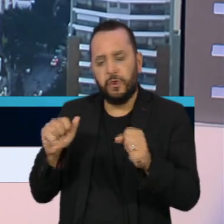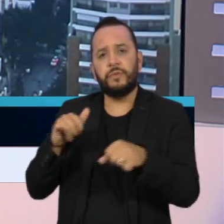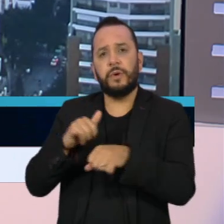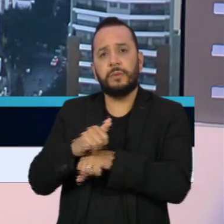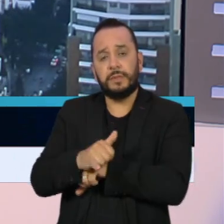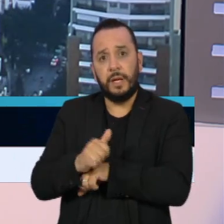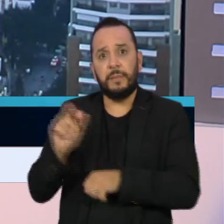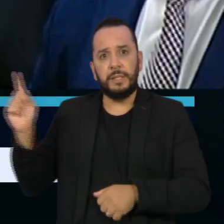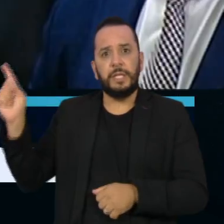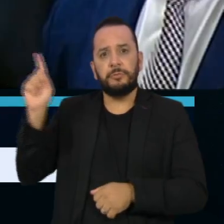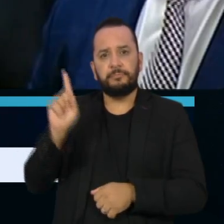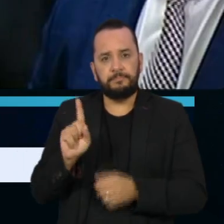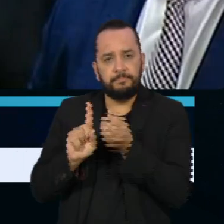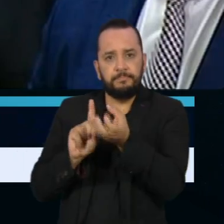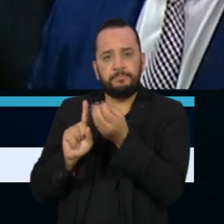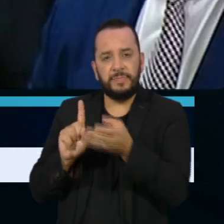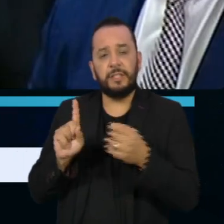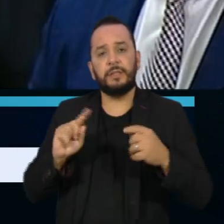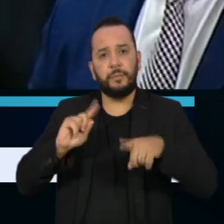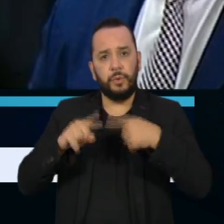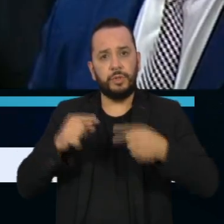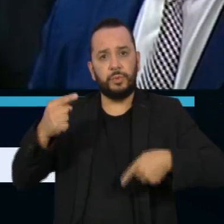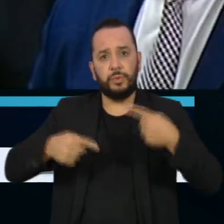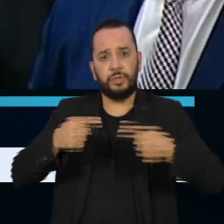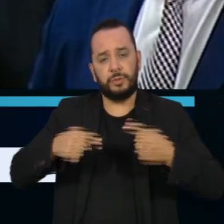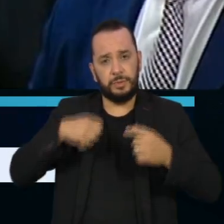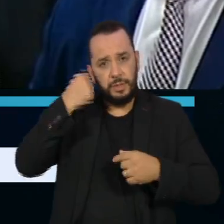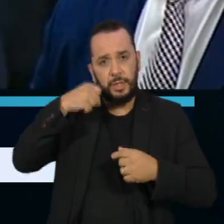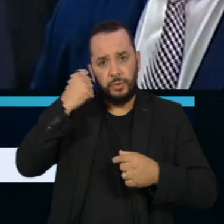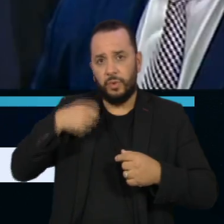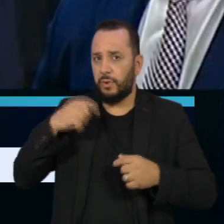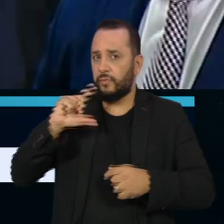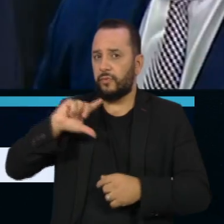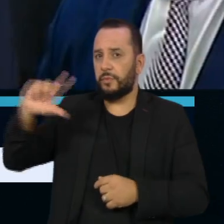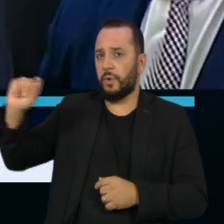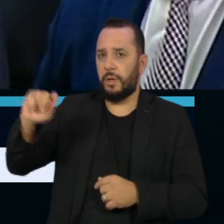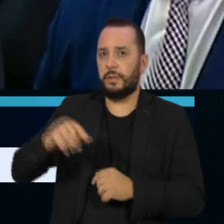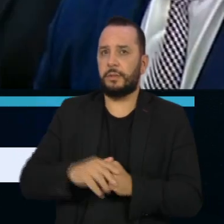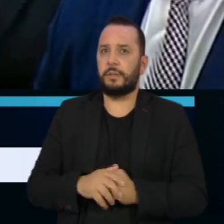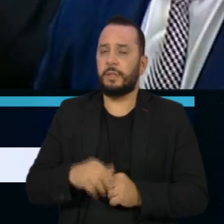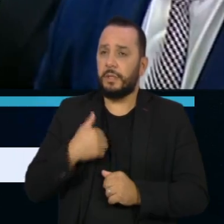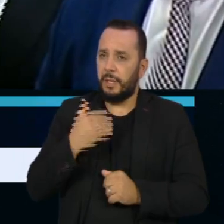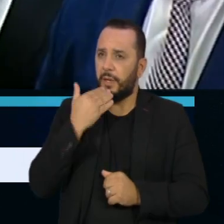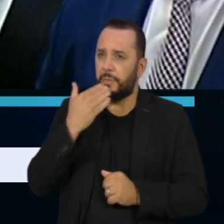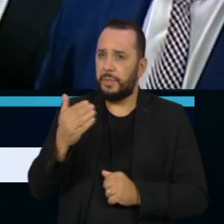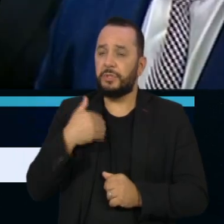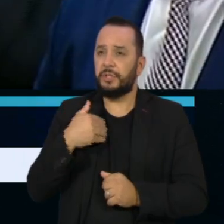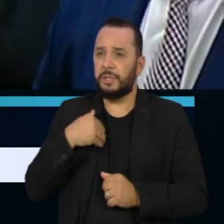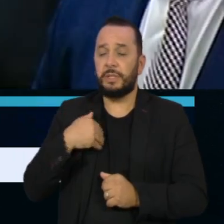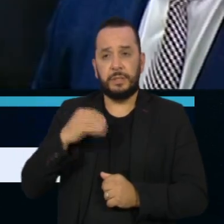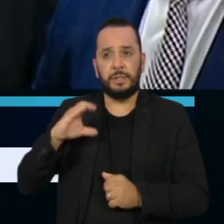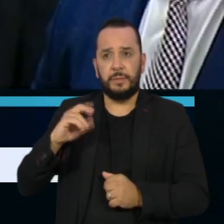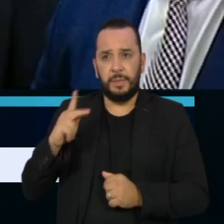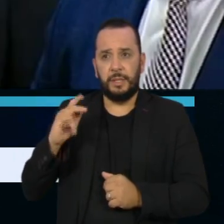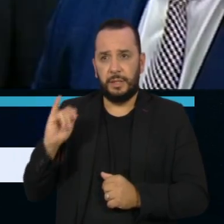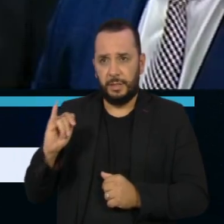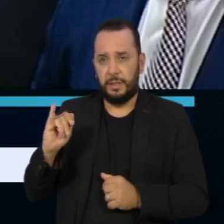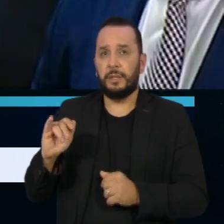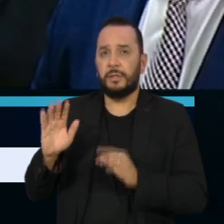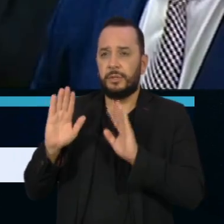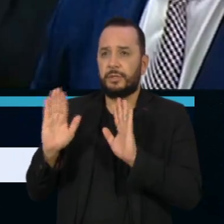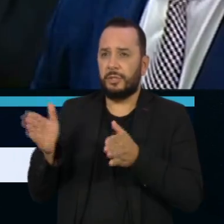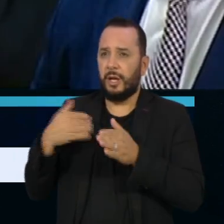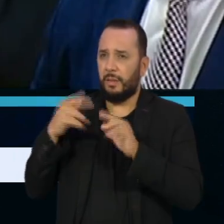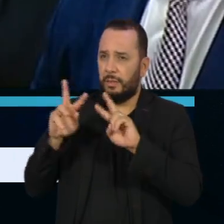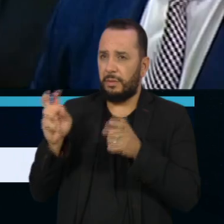discutir com os senadores. Pedi à CPI uma sessão sobre segredo de justiça para que a gente possa aprofundar